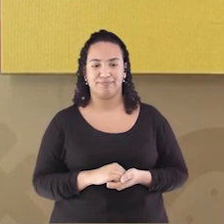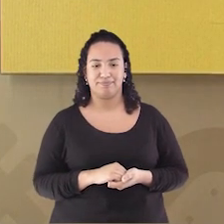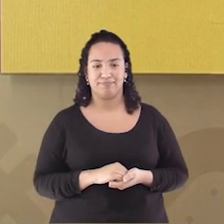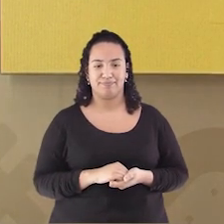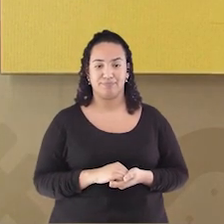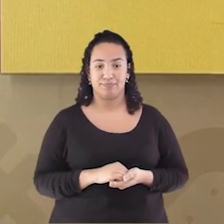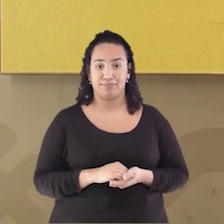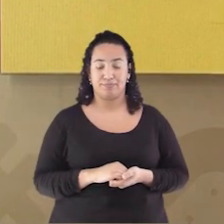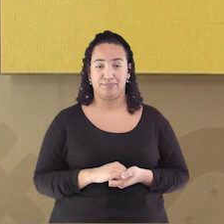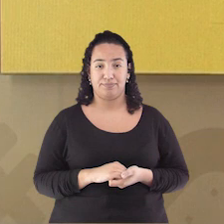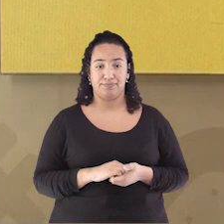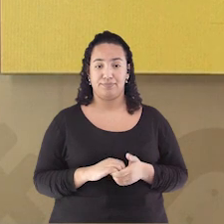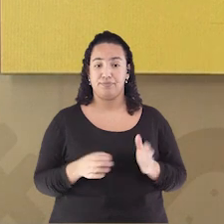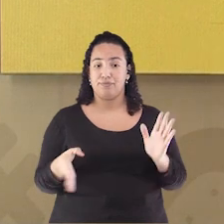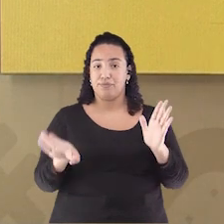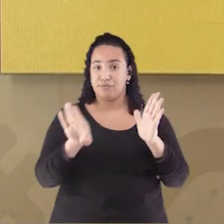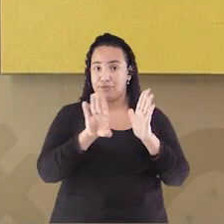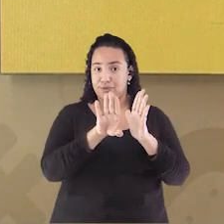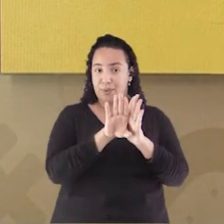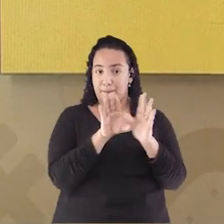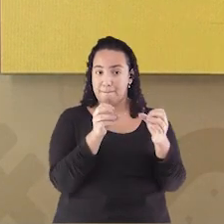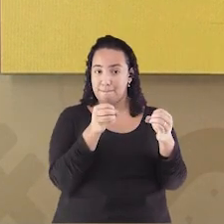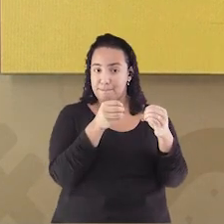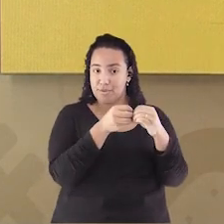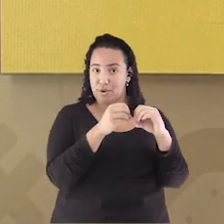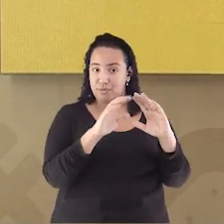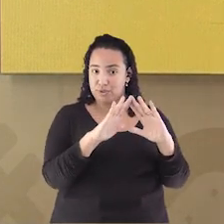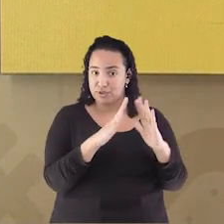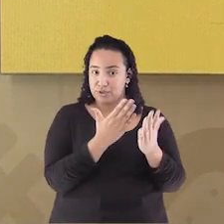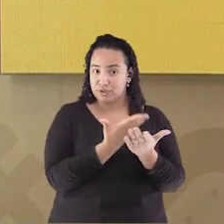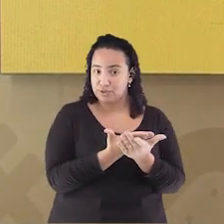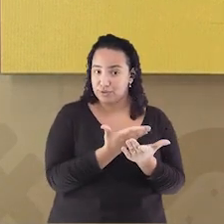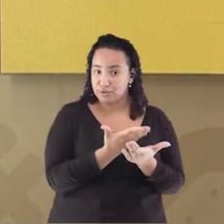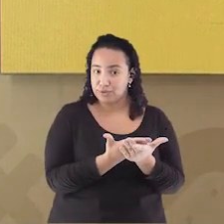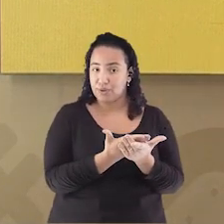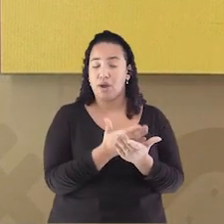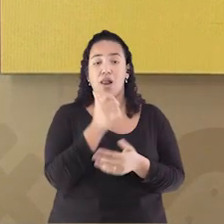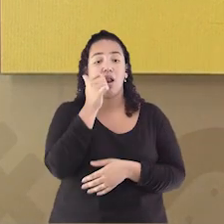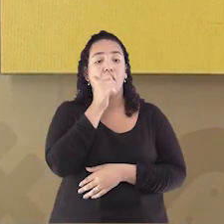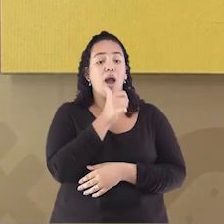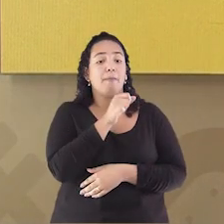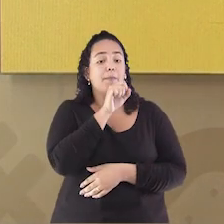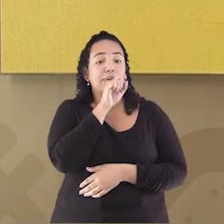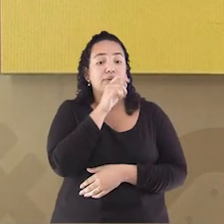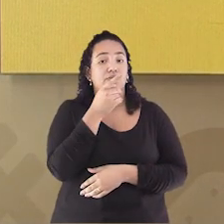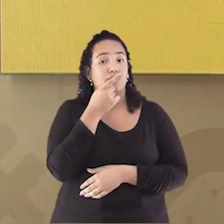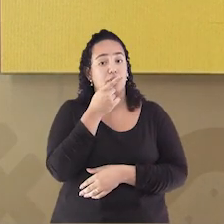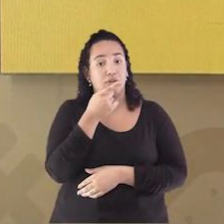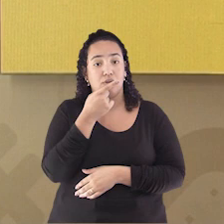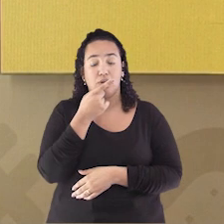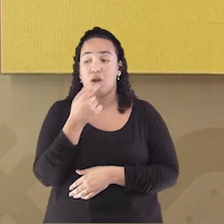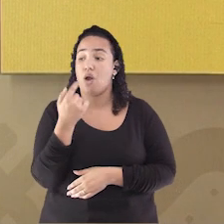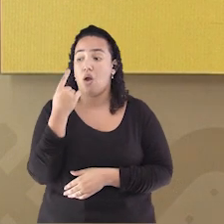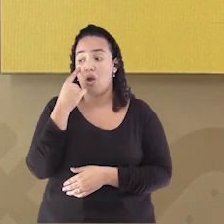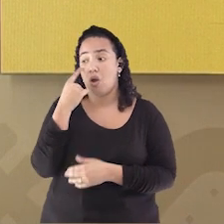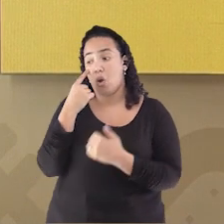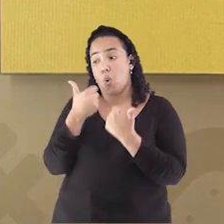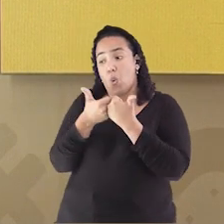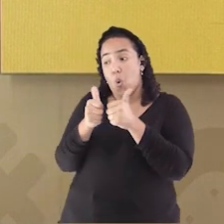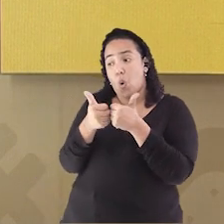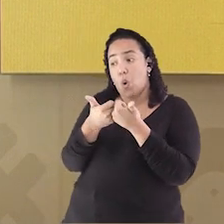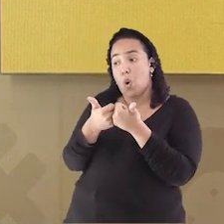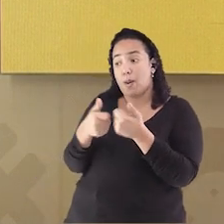Quando chegaram na esquina A mãe de João falou Temos que tomar o